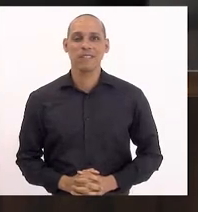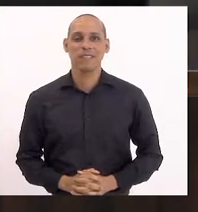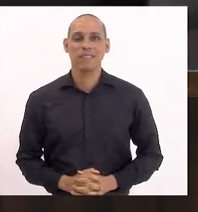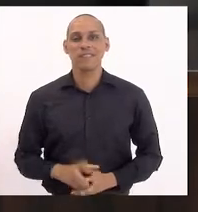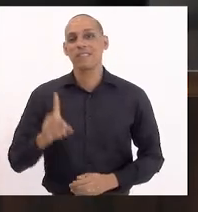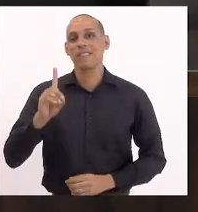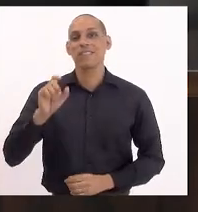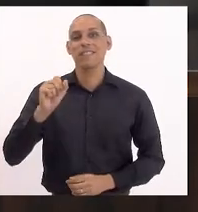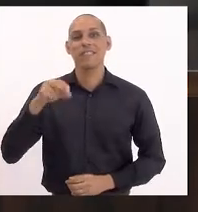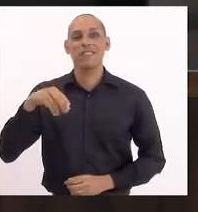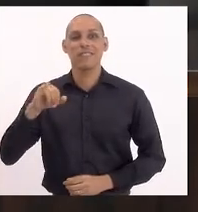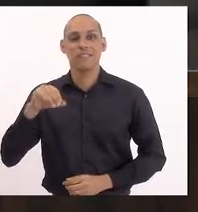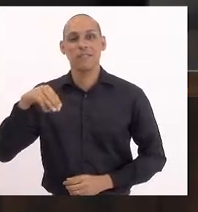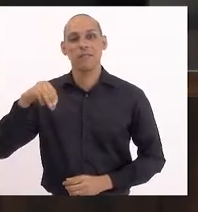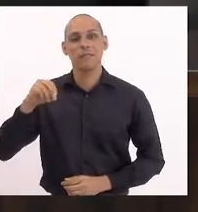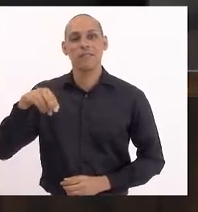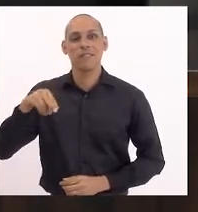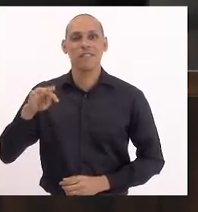Dani Monteiro,